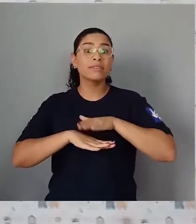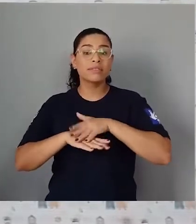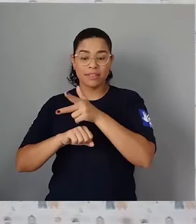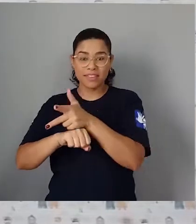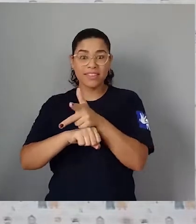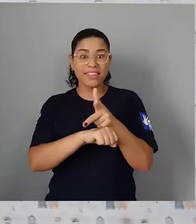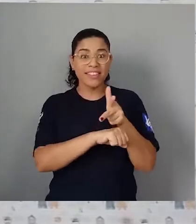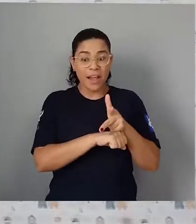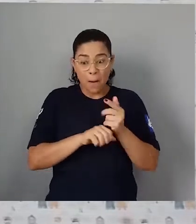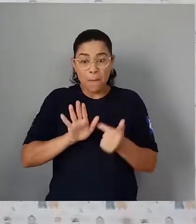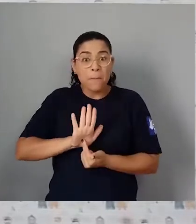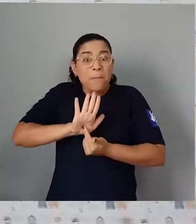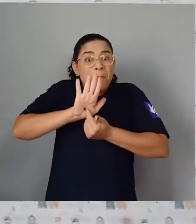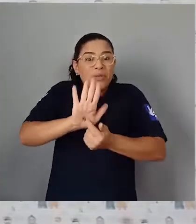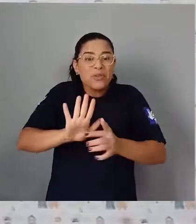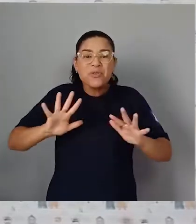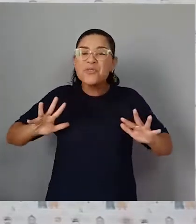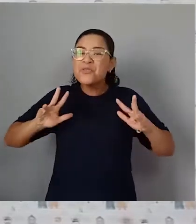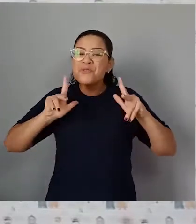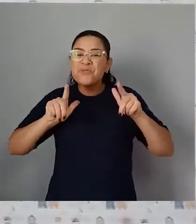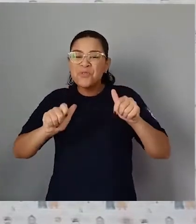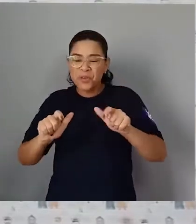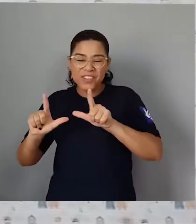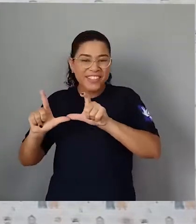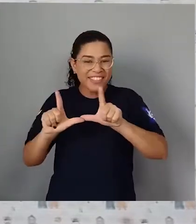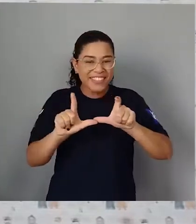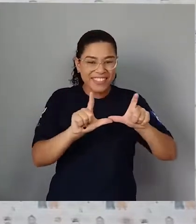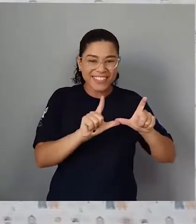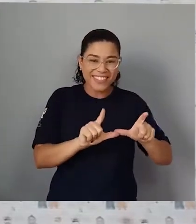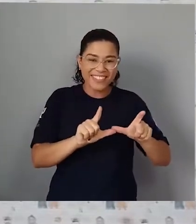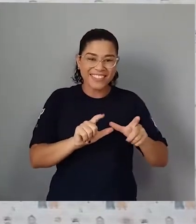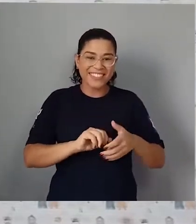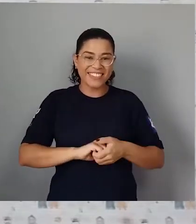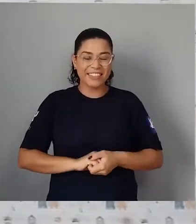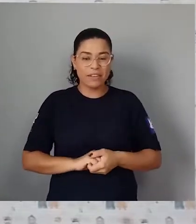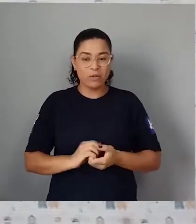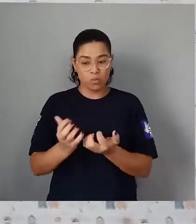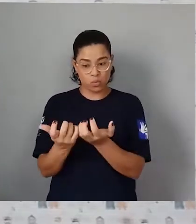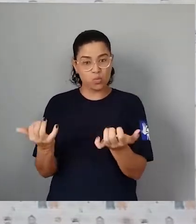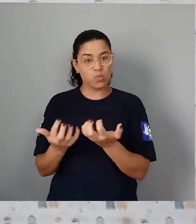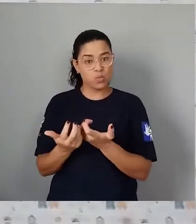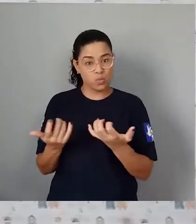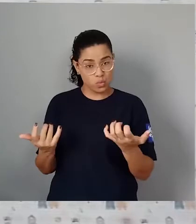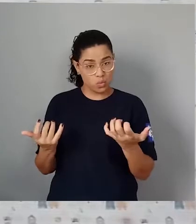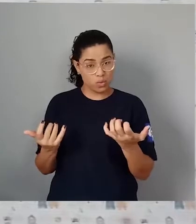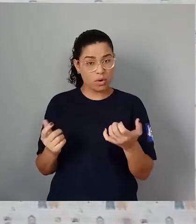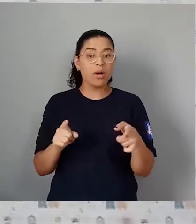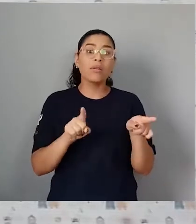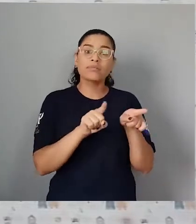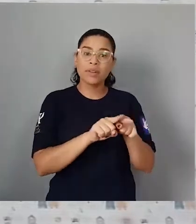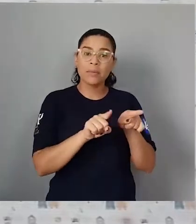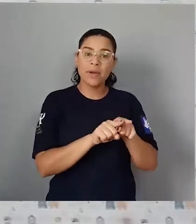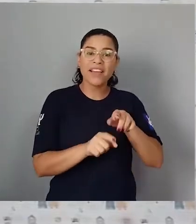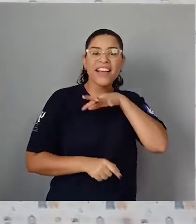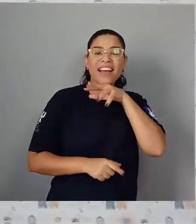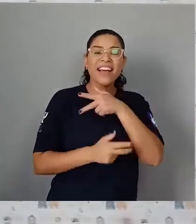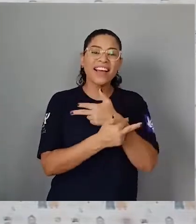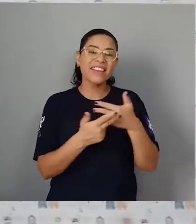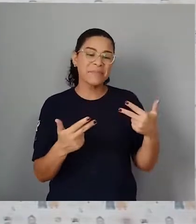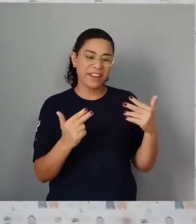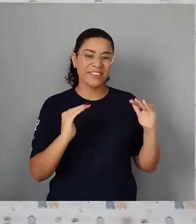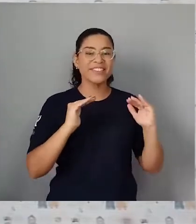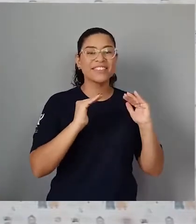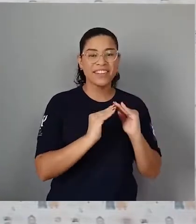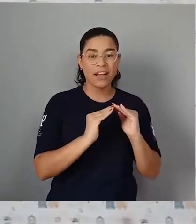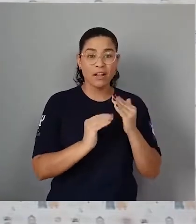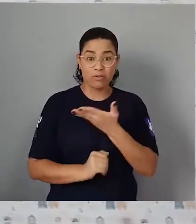mostrando todos os registros de vocês. Sobre o jardim e sobre os bichinhos de casa, que vocês